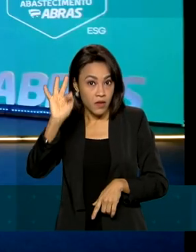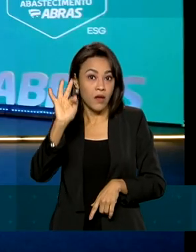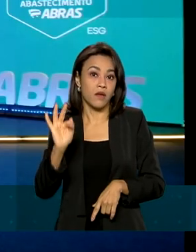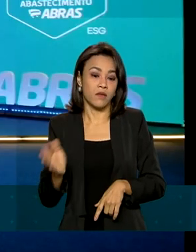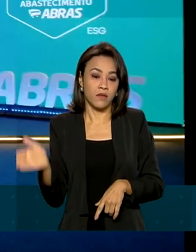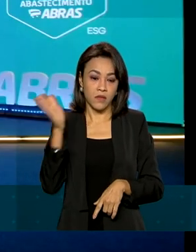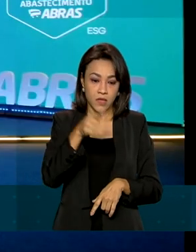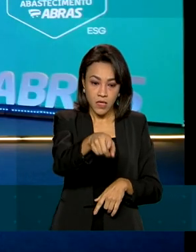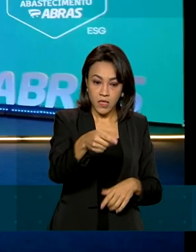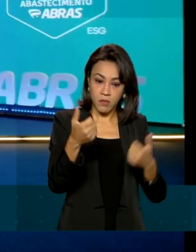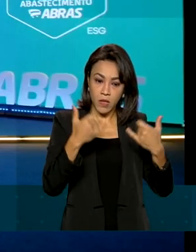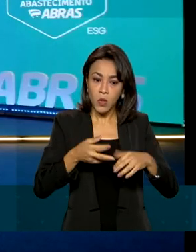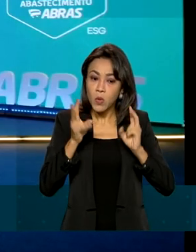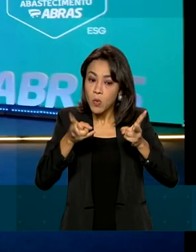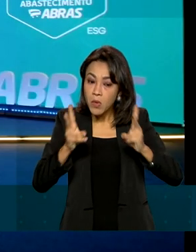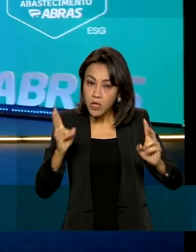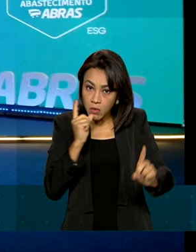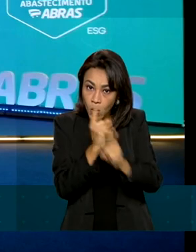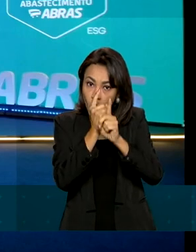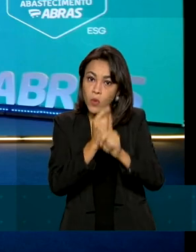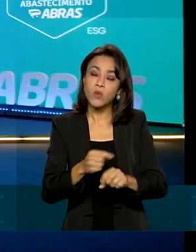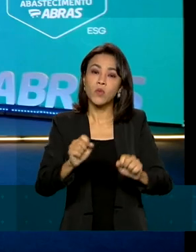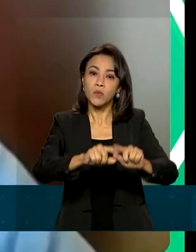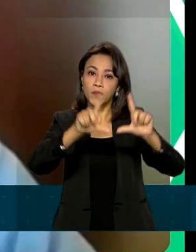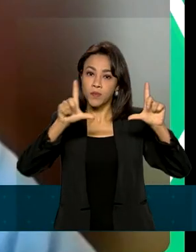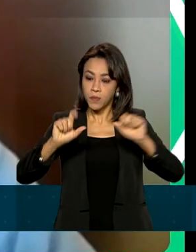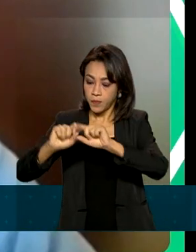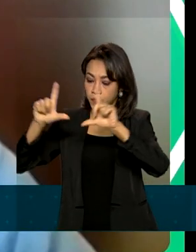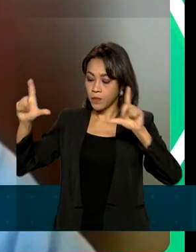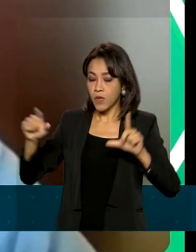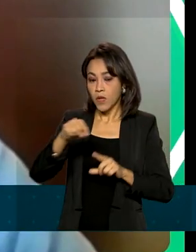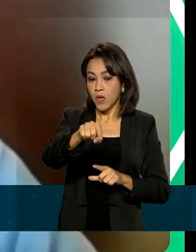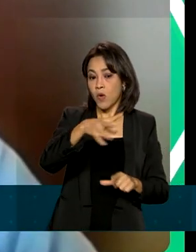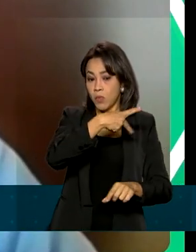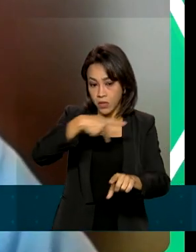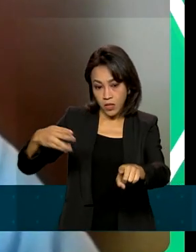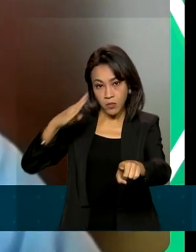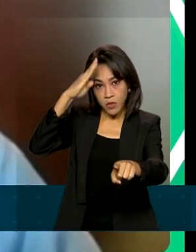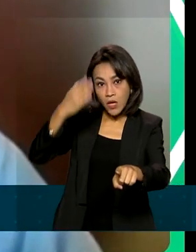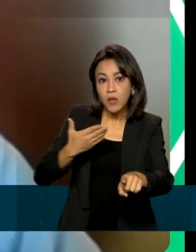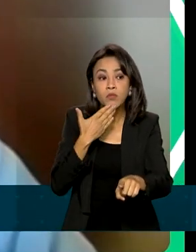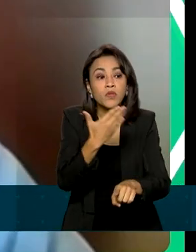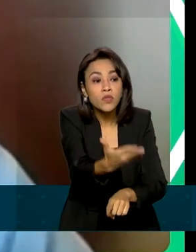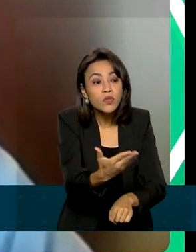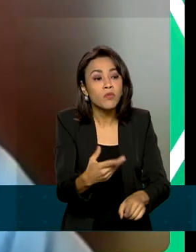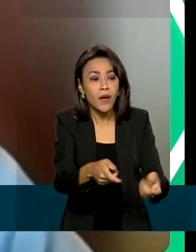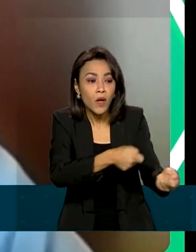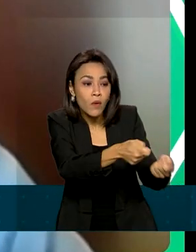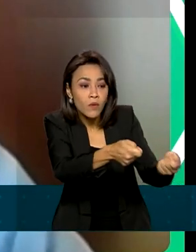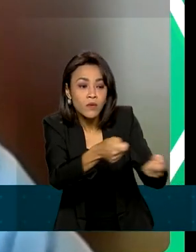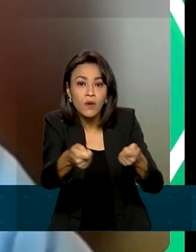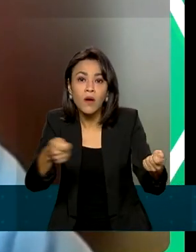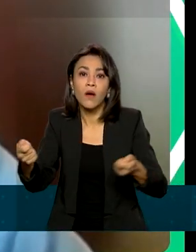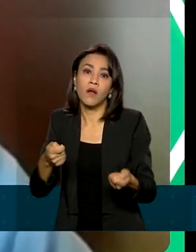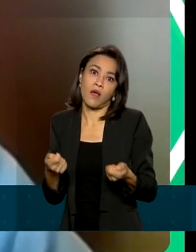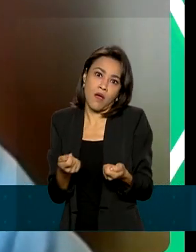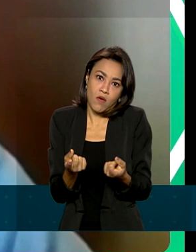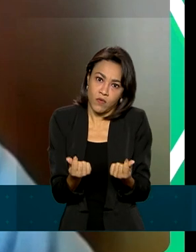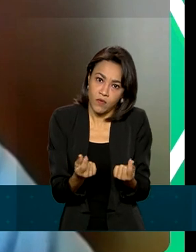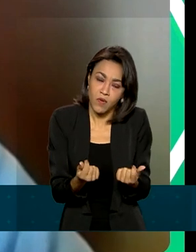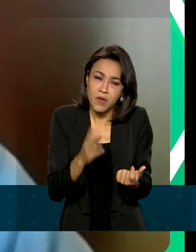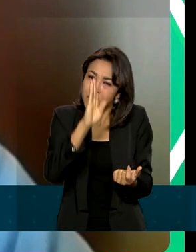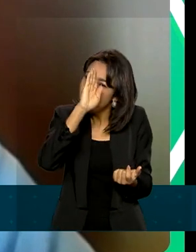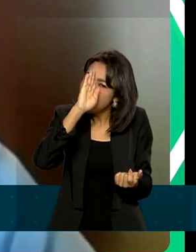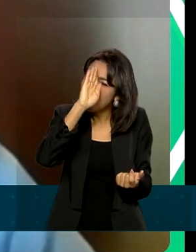evento virtual, o presidente Jair Bolsonaro pediu o apoio dos empresários para conter os preços, principalmente dos